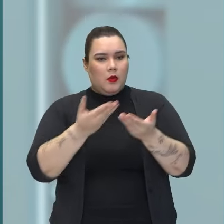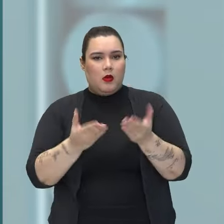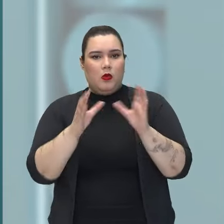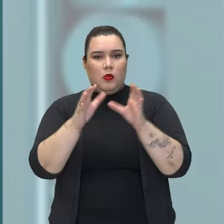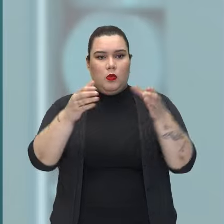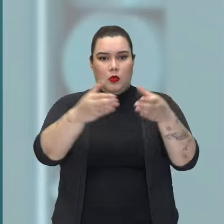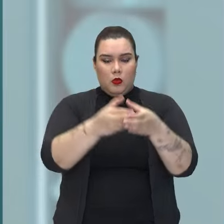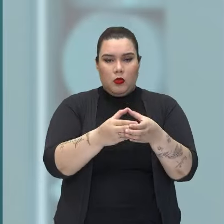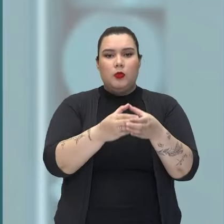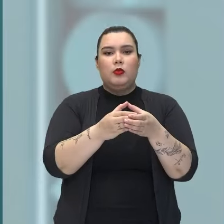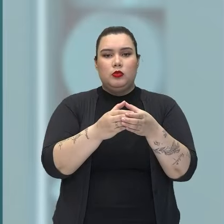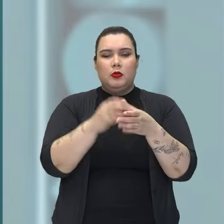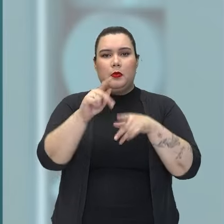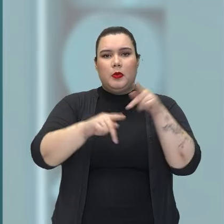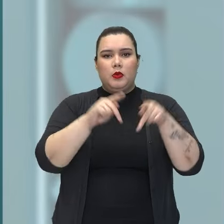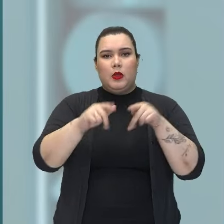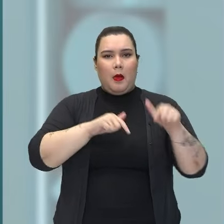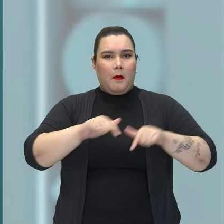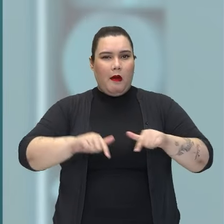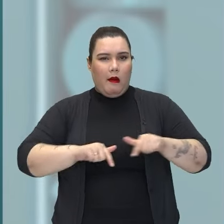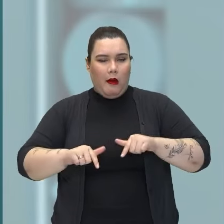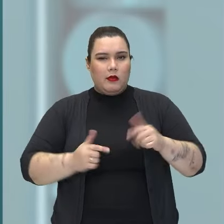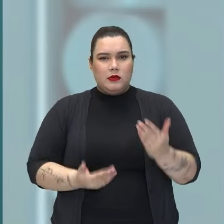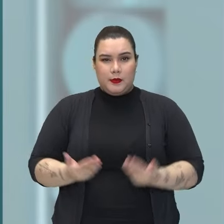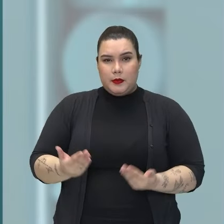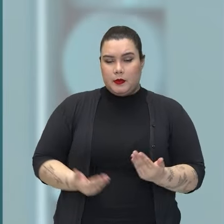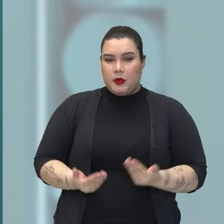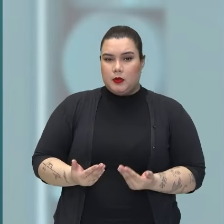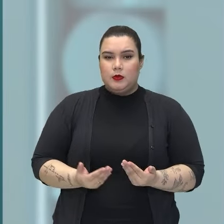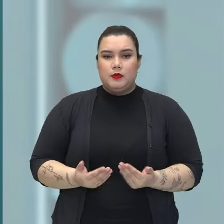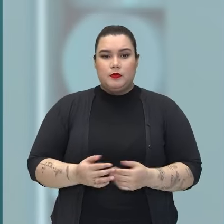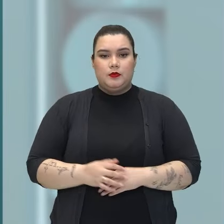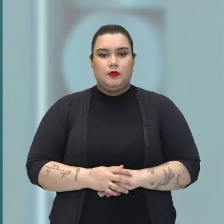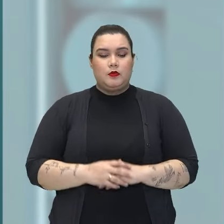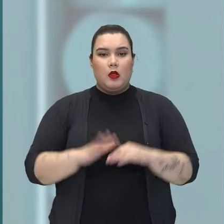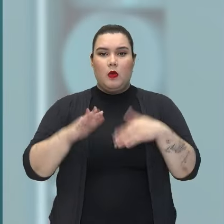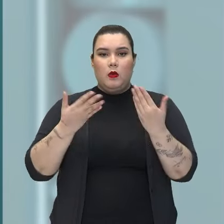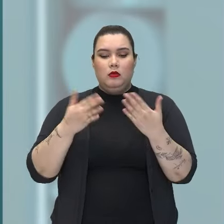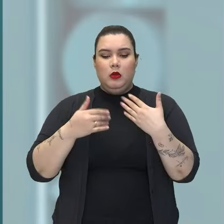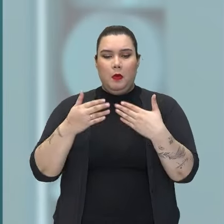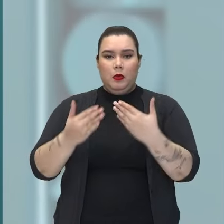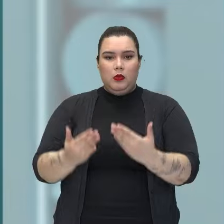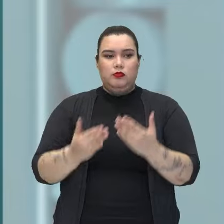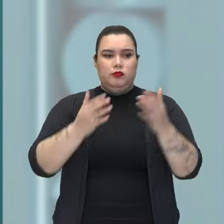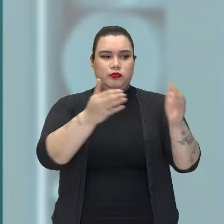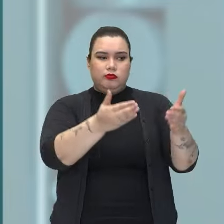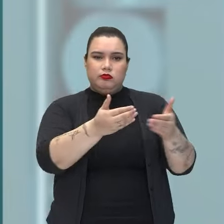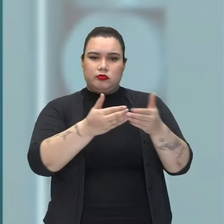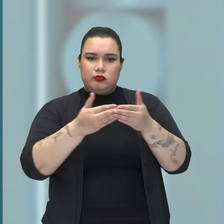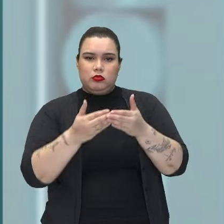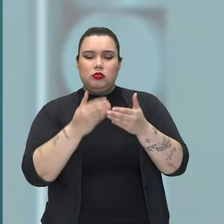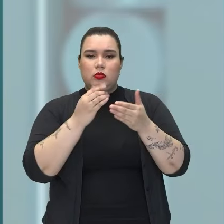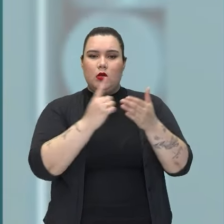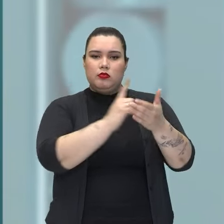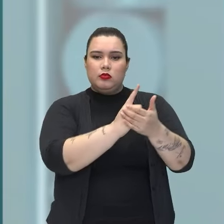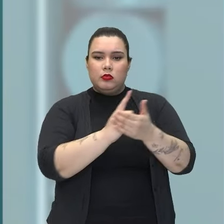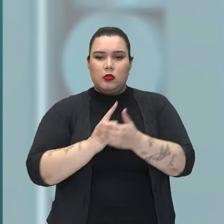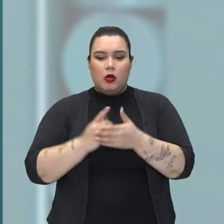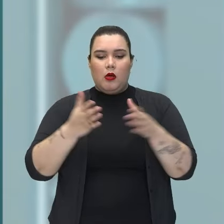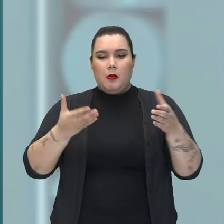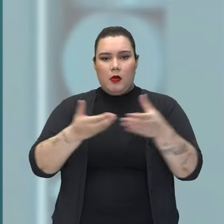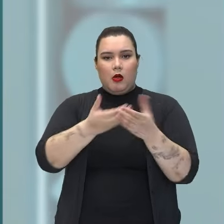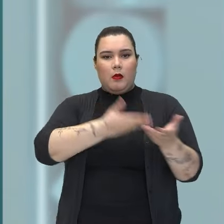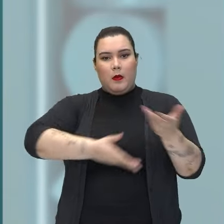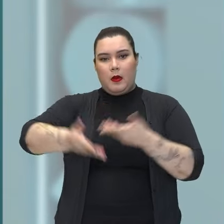João Bem Bem, e percebam que depois que eles acolhem, acabam ali confraternizando com